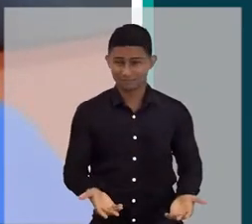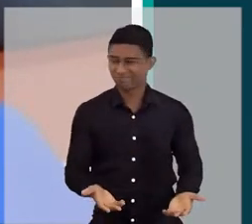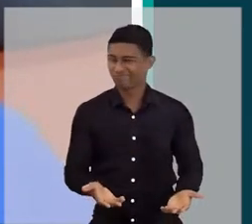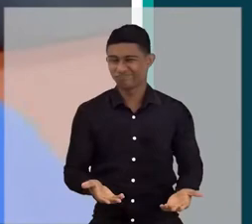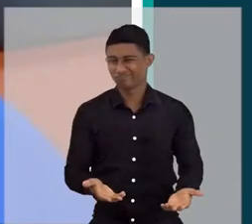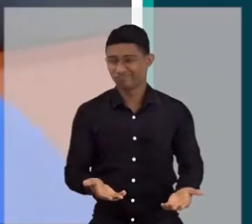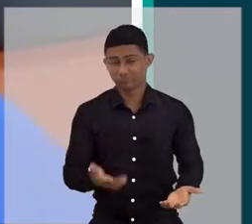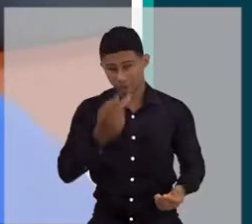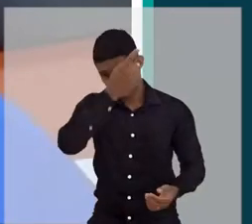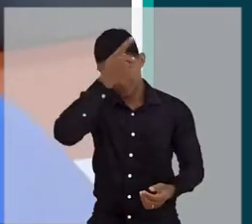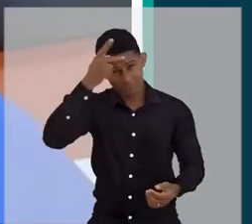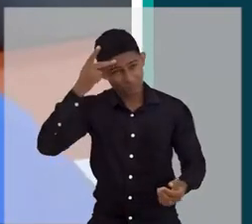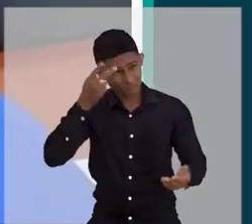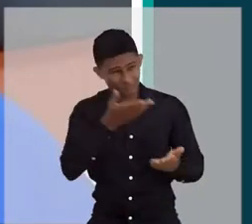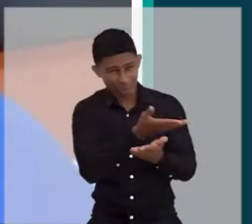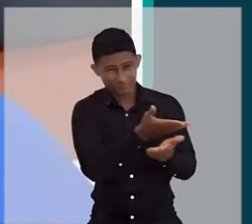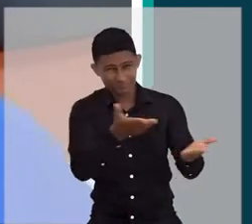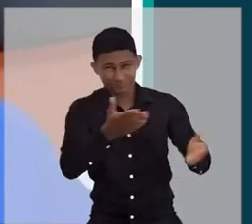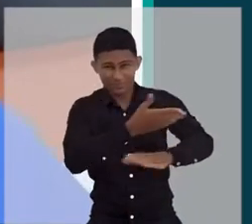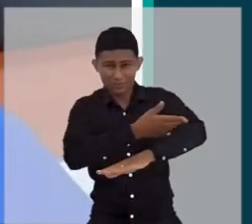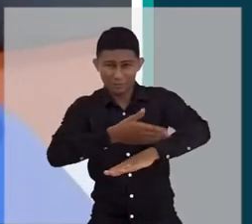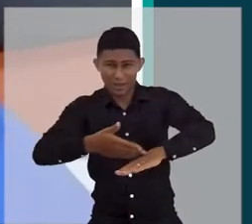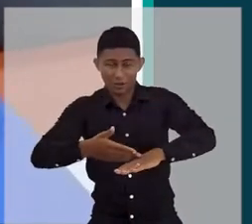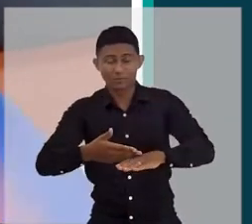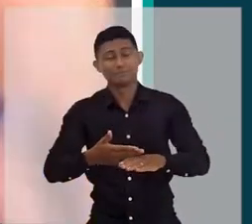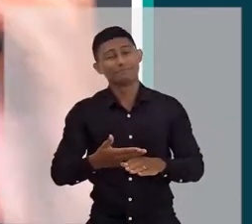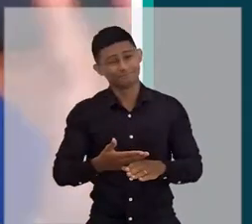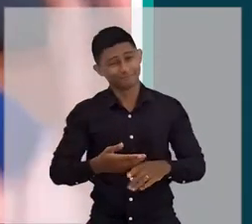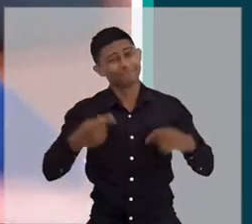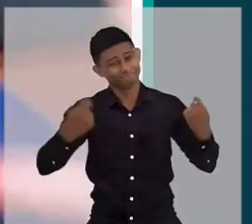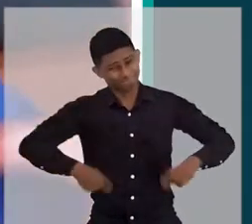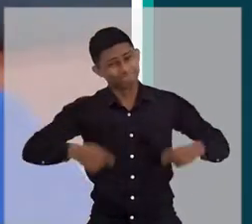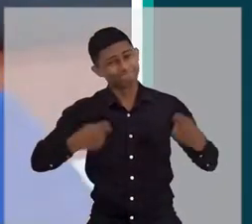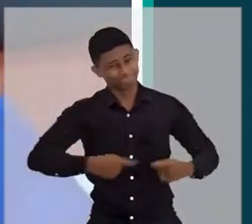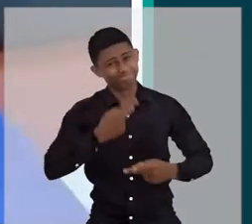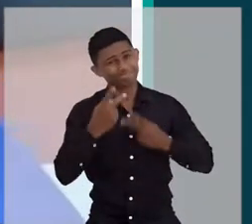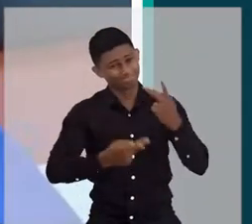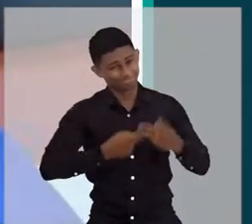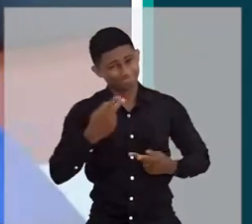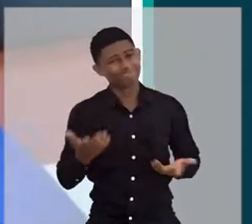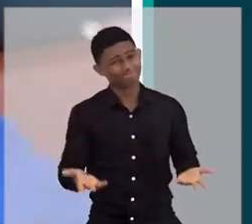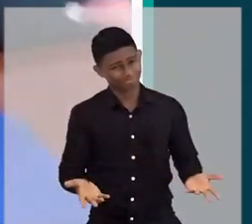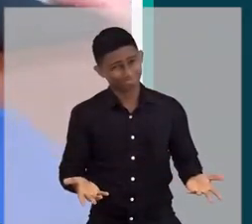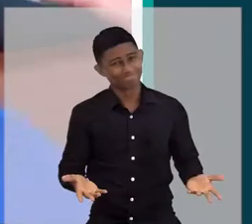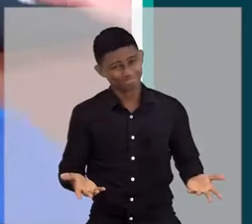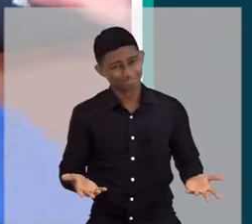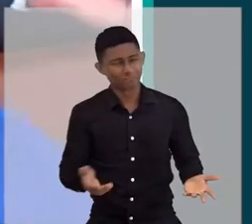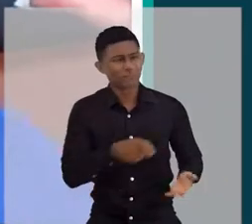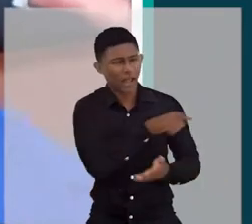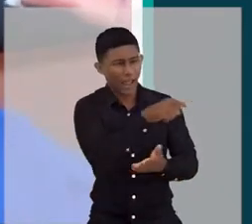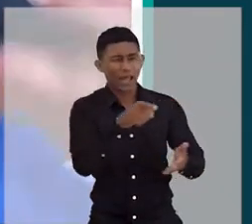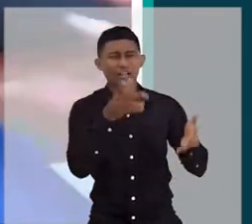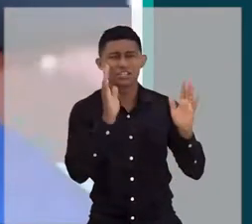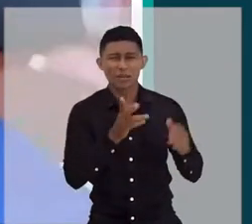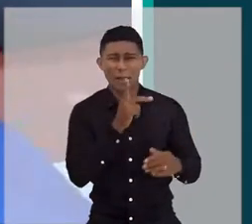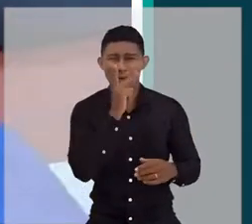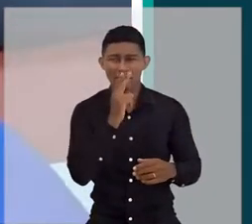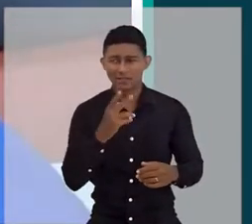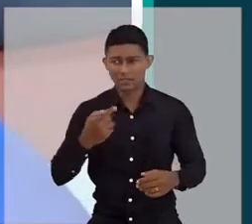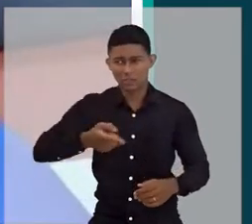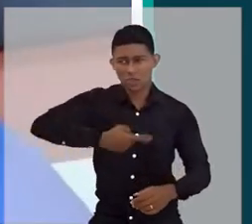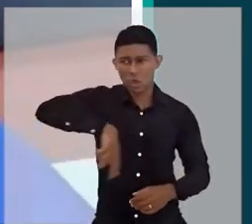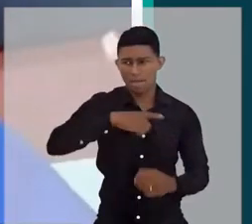recebidos. a branquitude, a gente tem que falar sobre isso, ela já tem ali o mindset